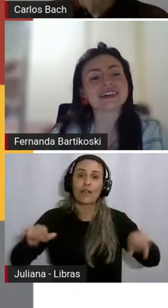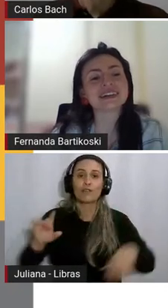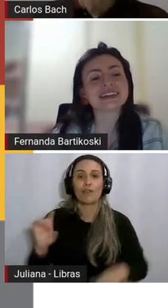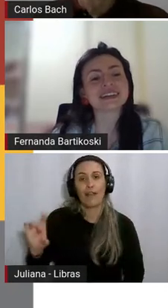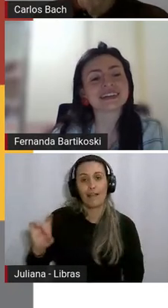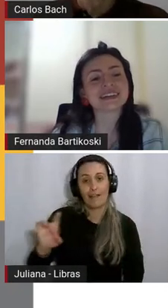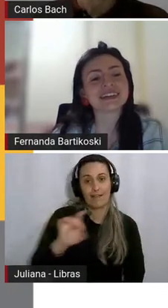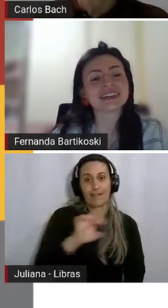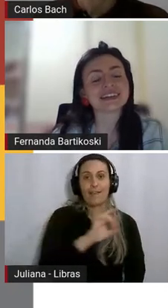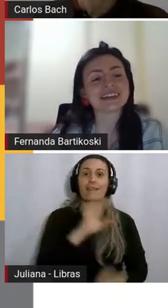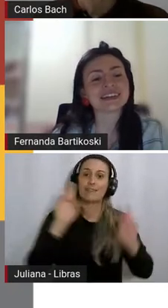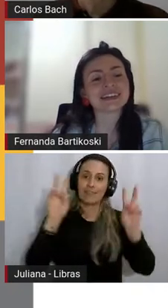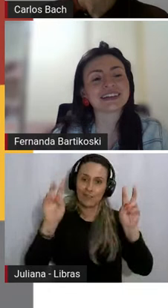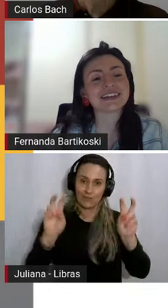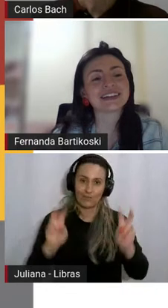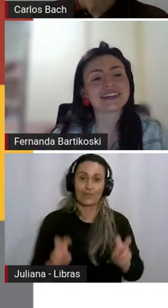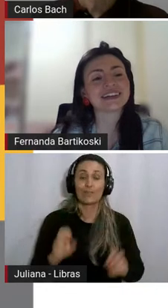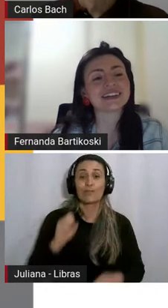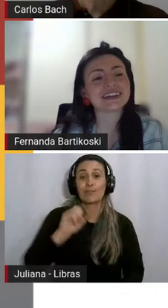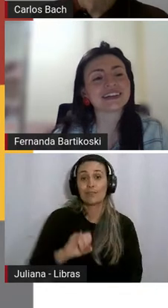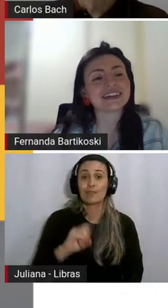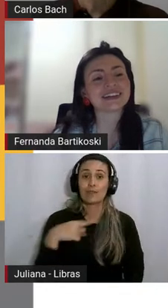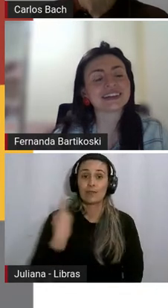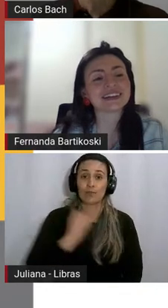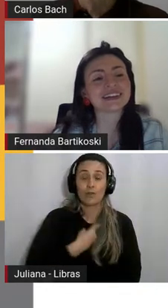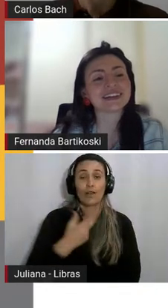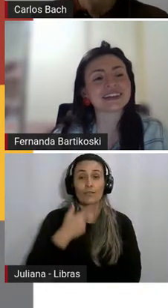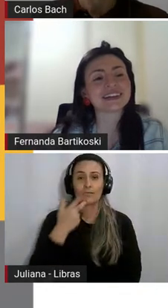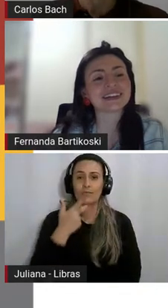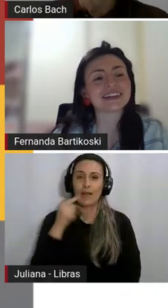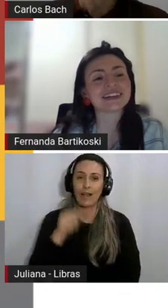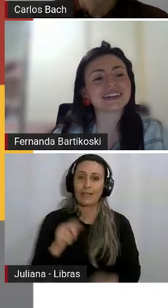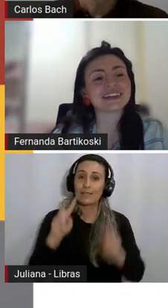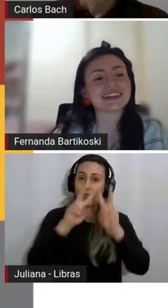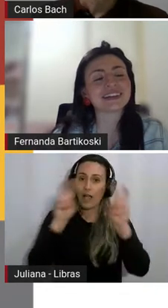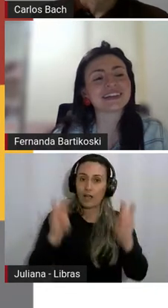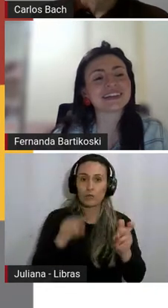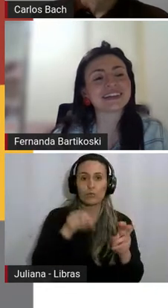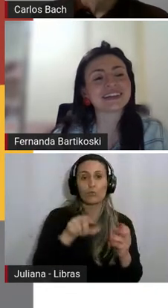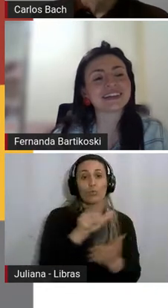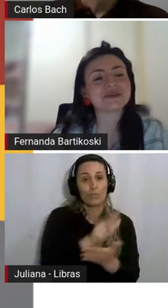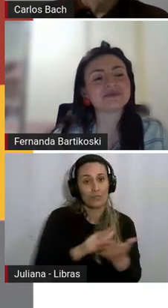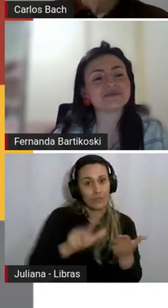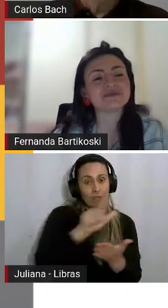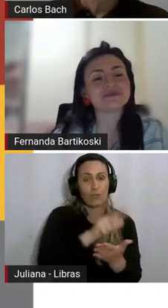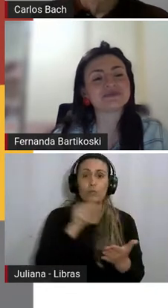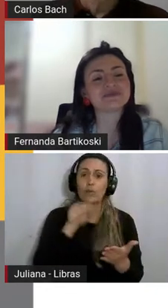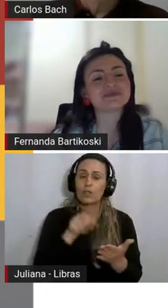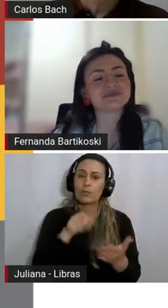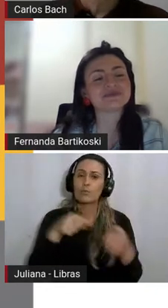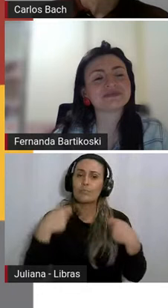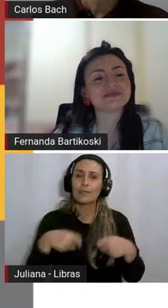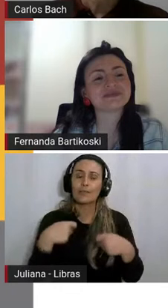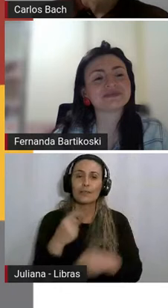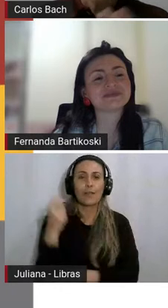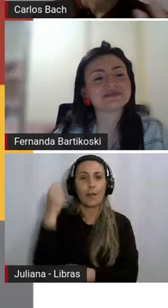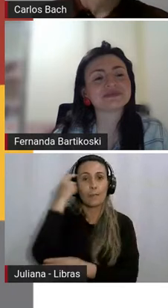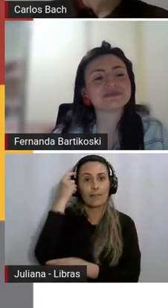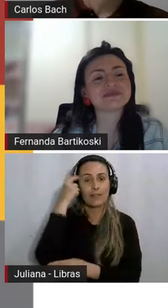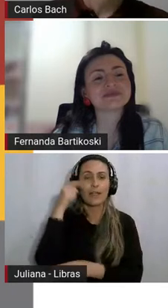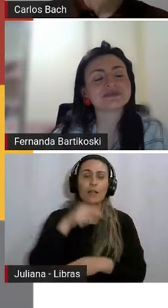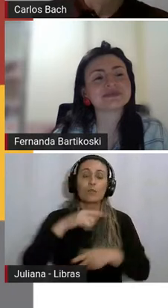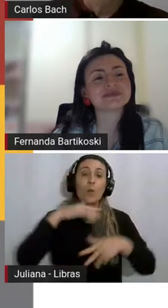está falando de leitura literária, a gente tem que pensar em que movimentos e em que instrumentos a gente vai usar para